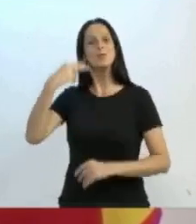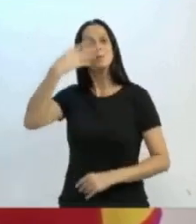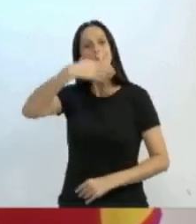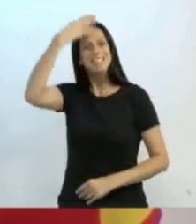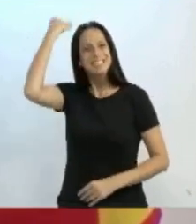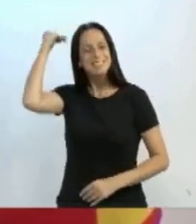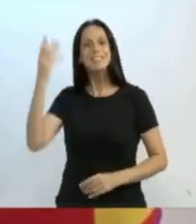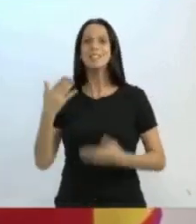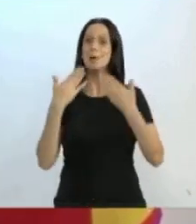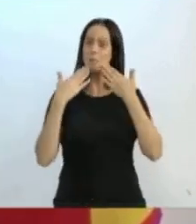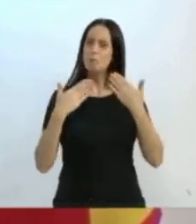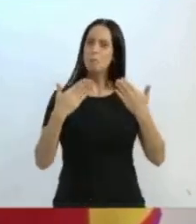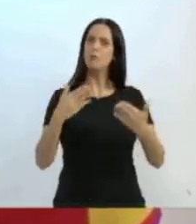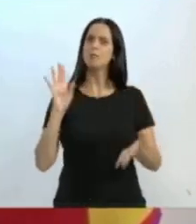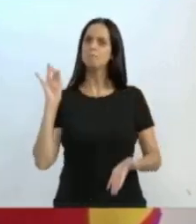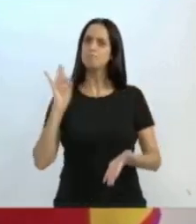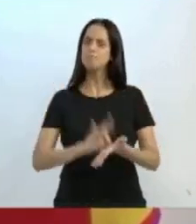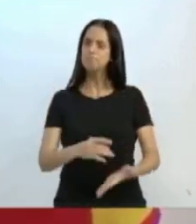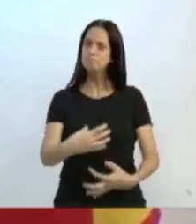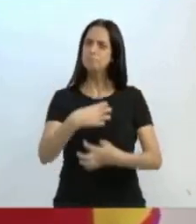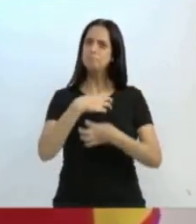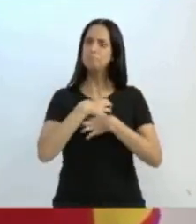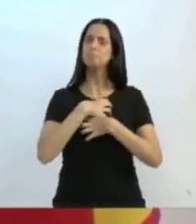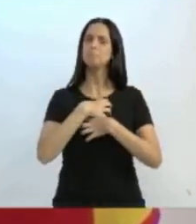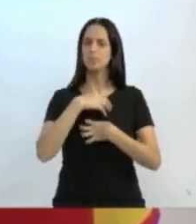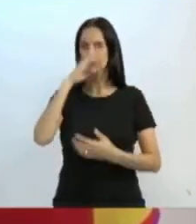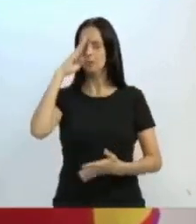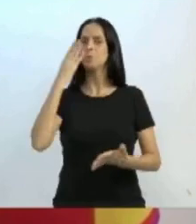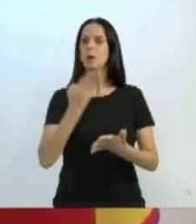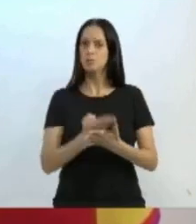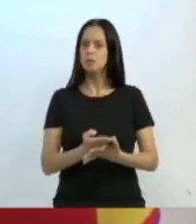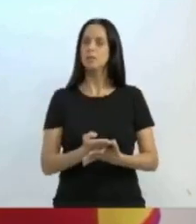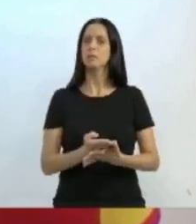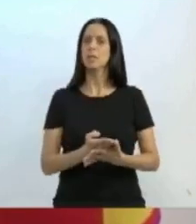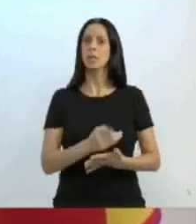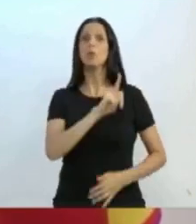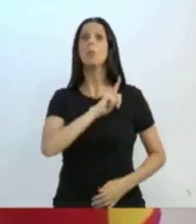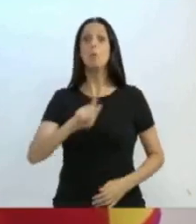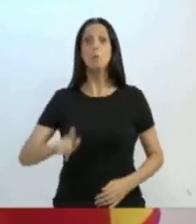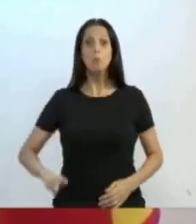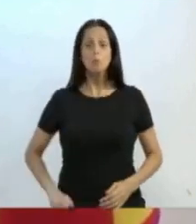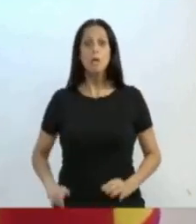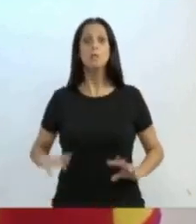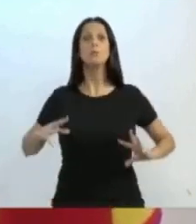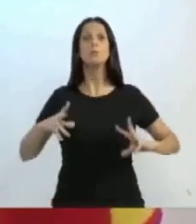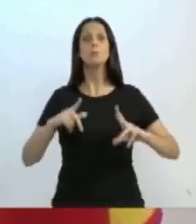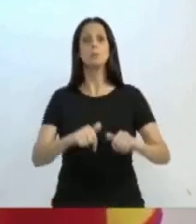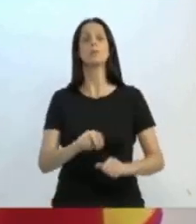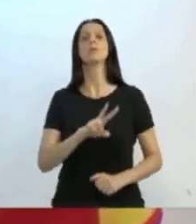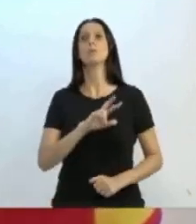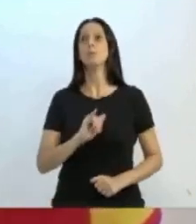demonstrou aqui um belíssimo sentimento. e acredito que todo esse governo, essa Câmara, vai trabalhar uma Páscoa anual. Natália. Obrigado. Obrigado.